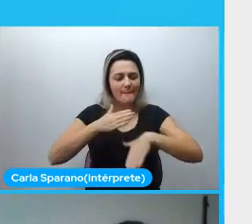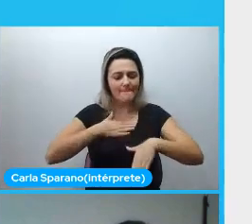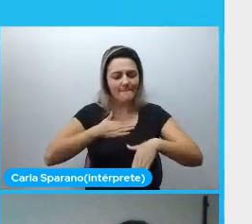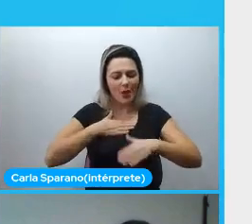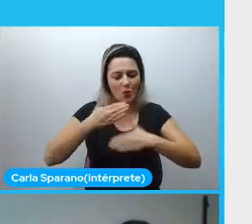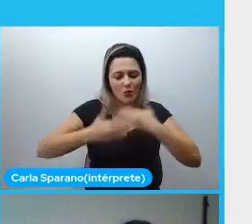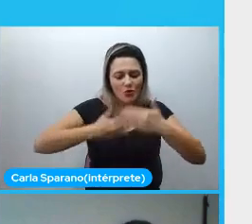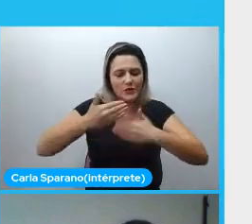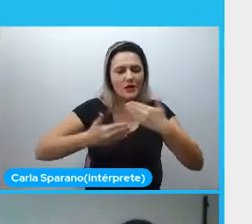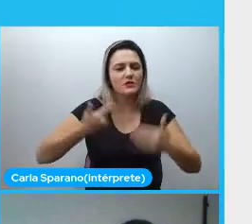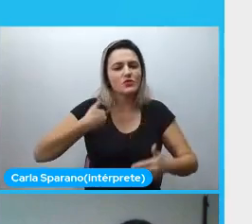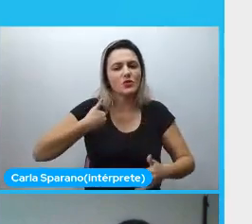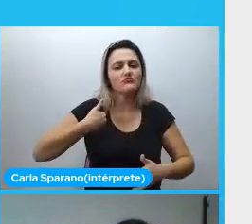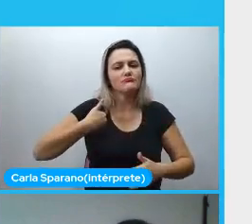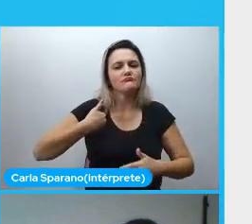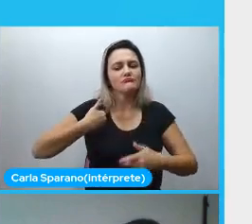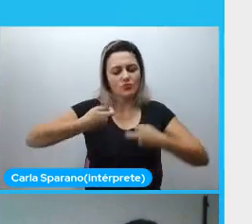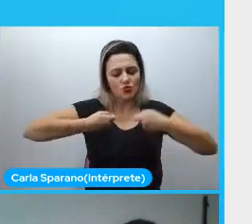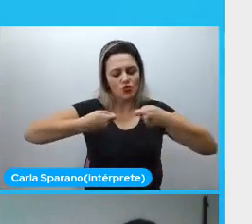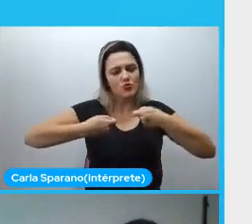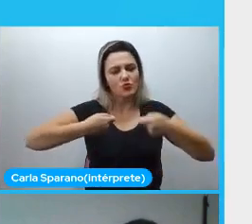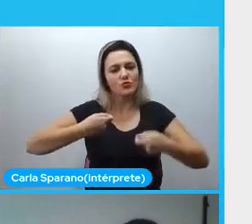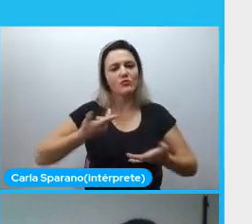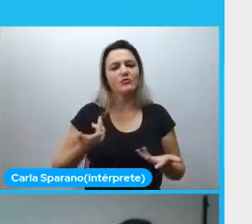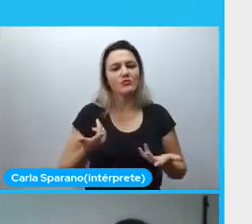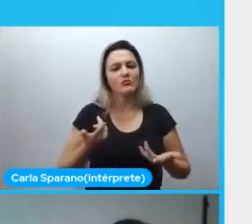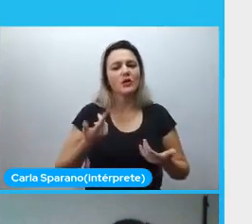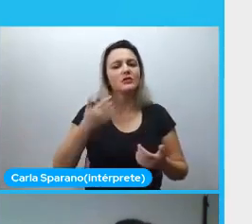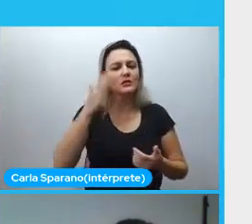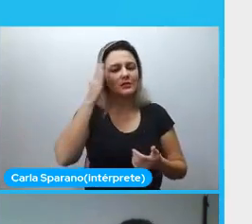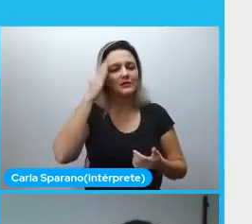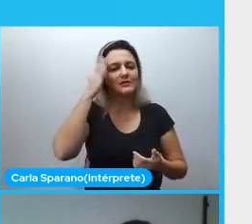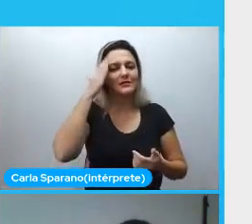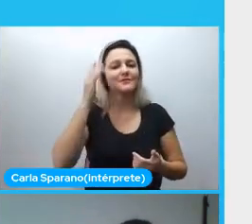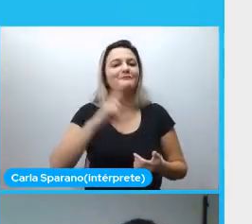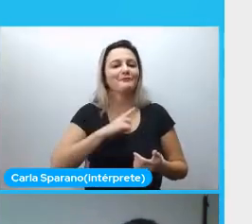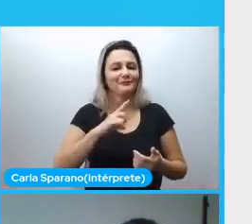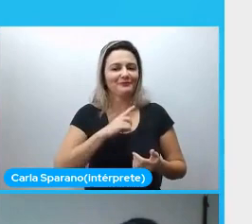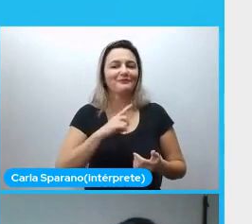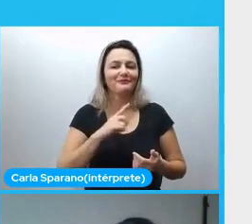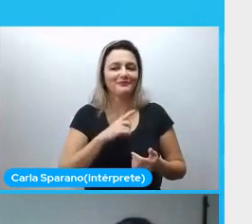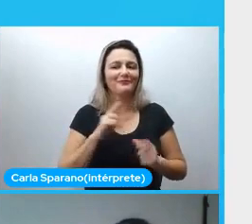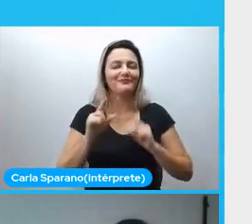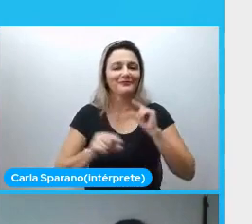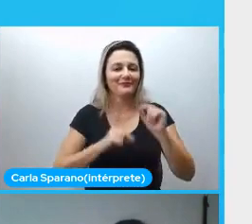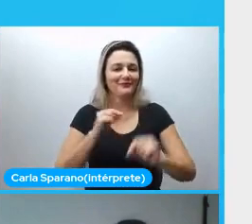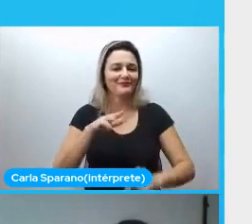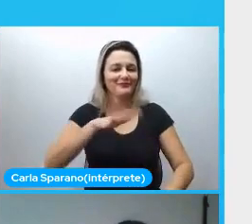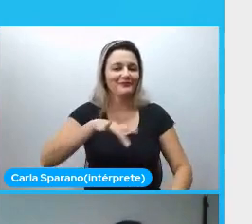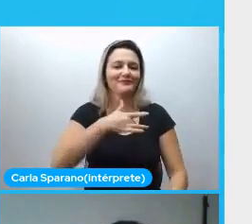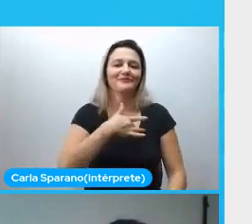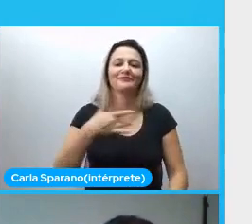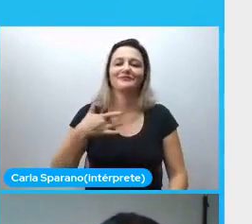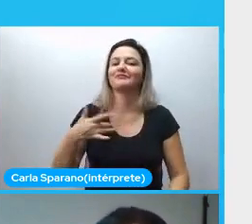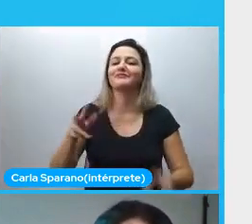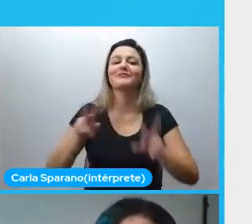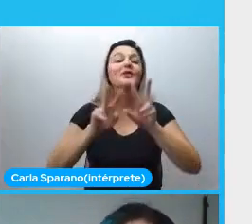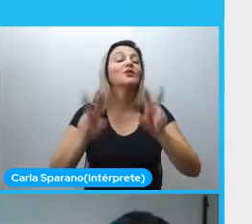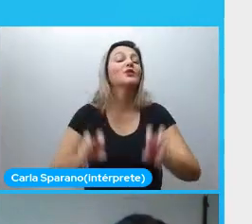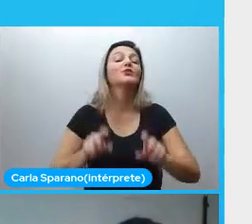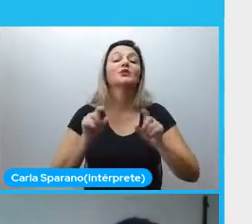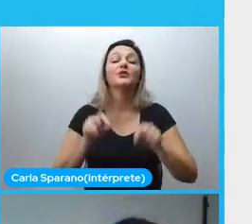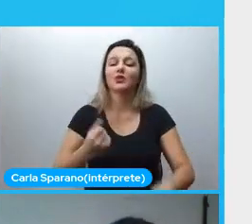conhecimento, e você amplia toda a sua visão que você tem sobre a saúde, e sobre como números,